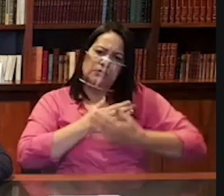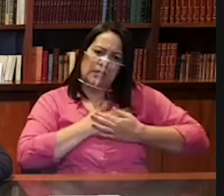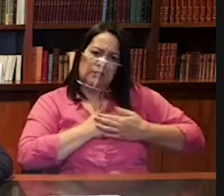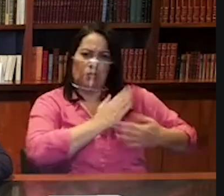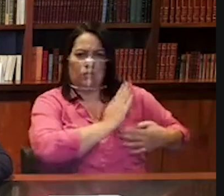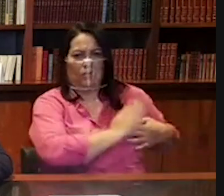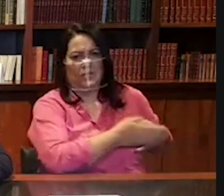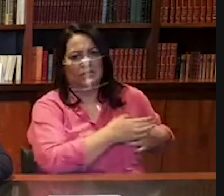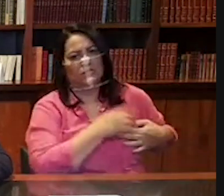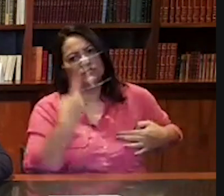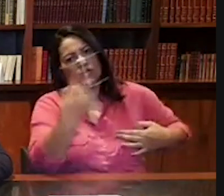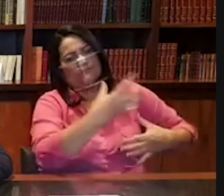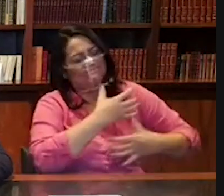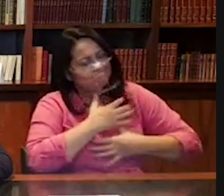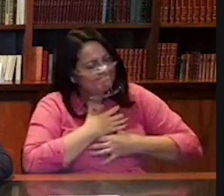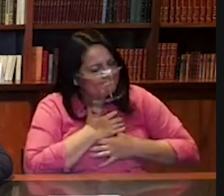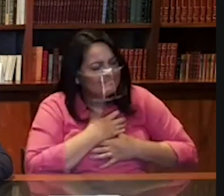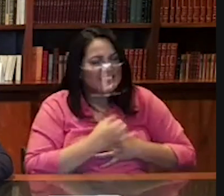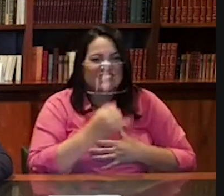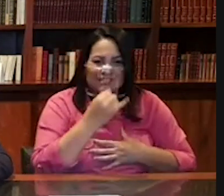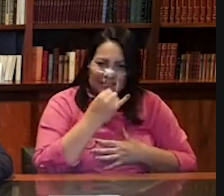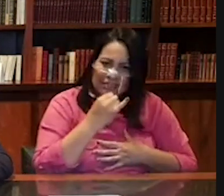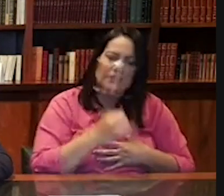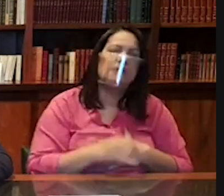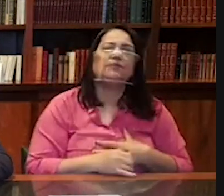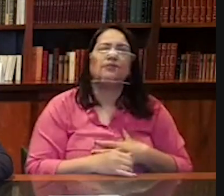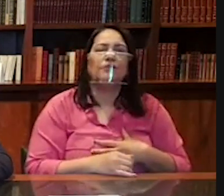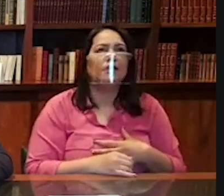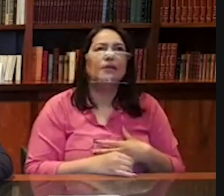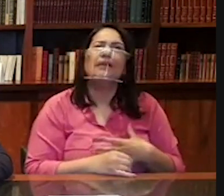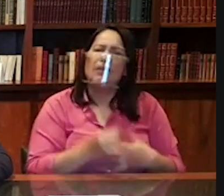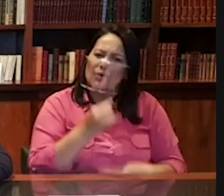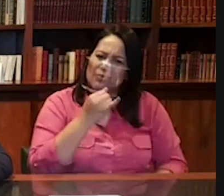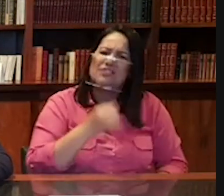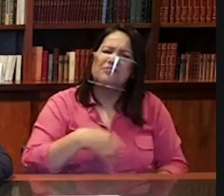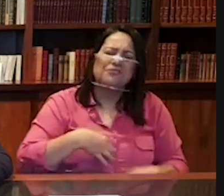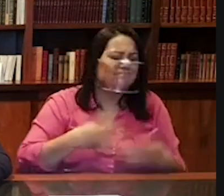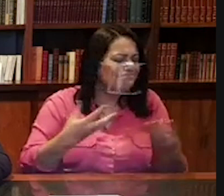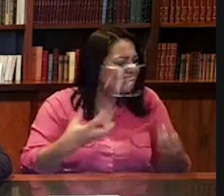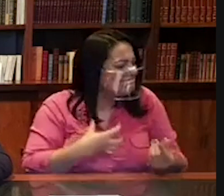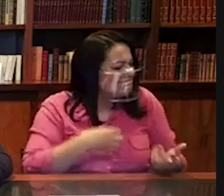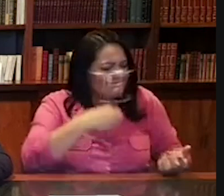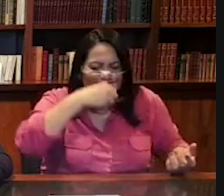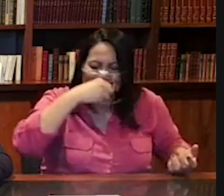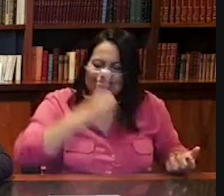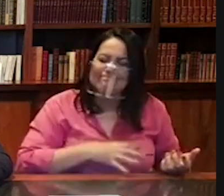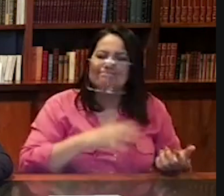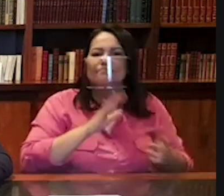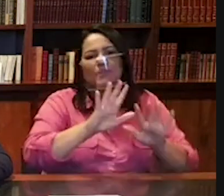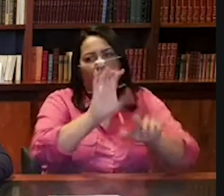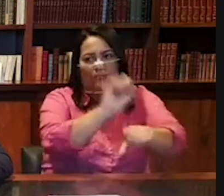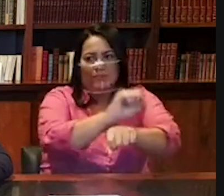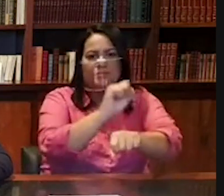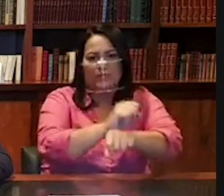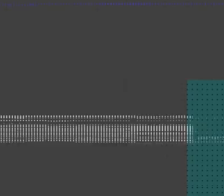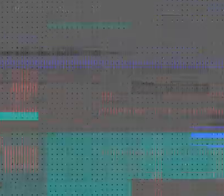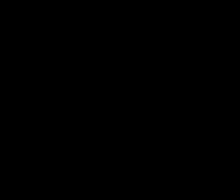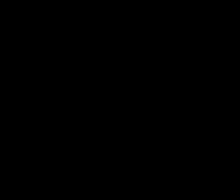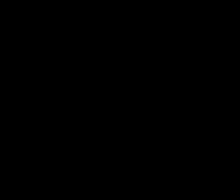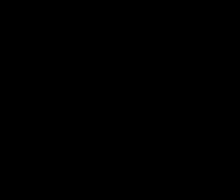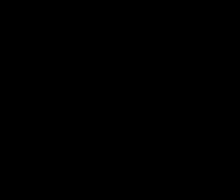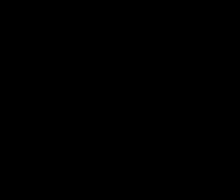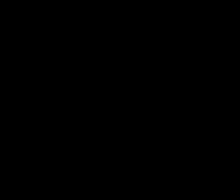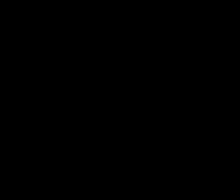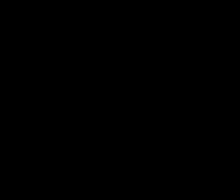Estamos todos muito tristes e eu falo mais que triste, indignados, mas vamos esperar agora a decisão da justiça.